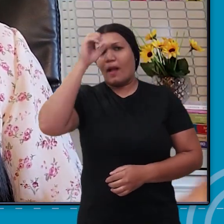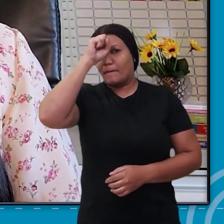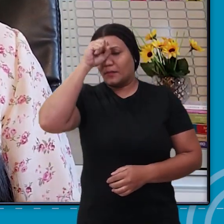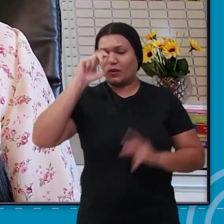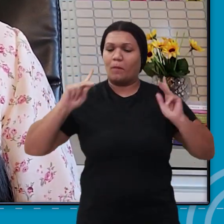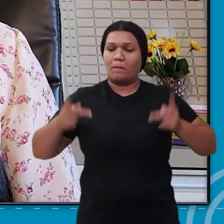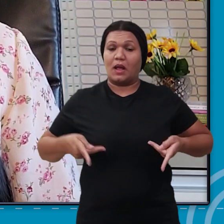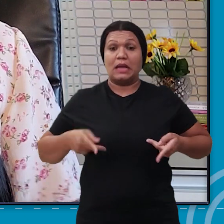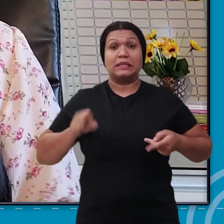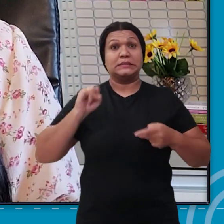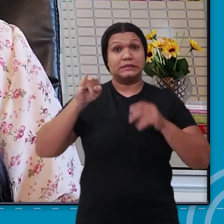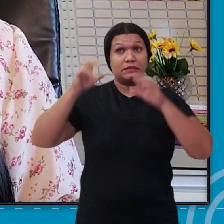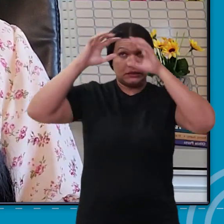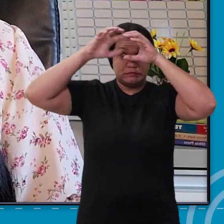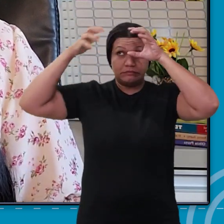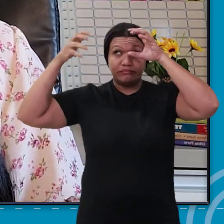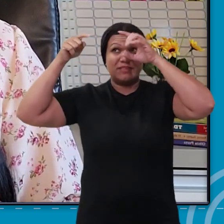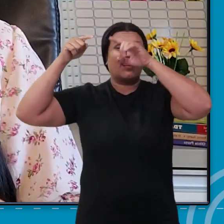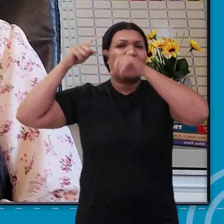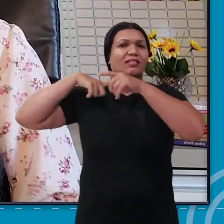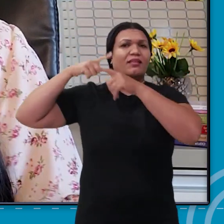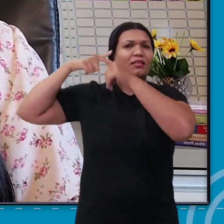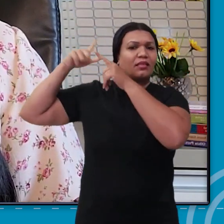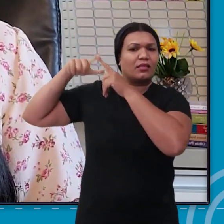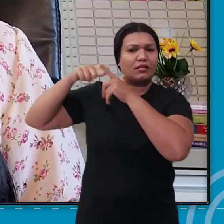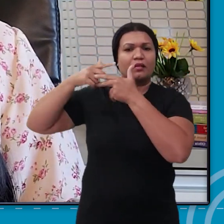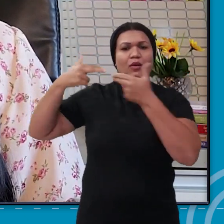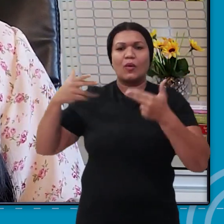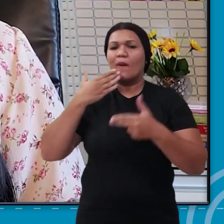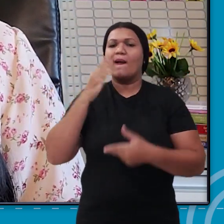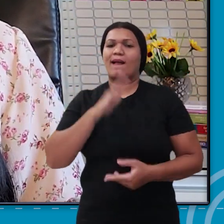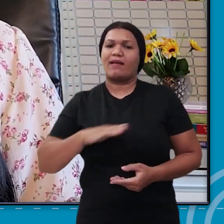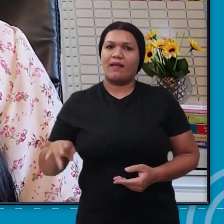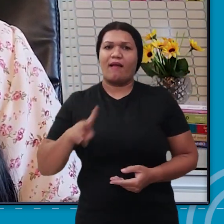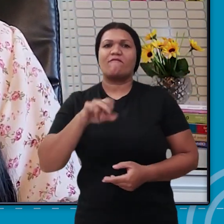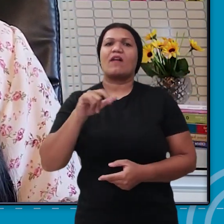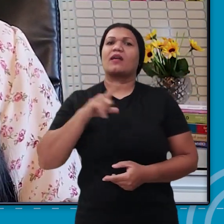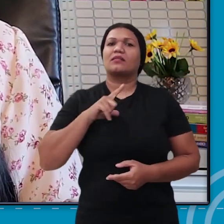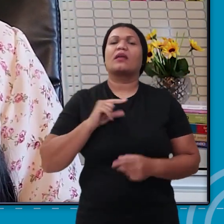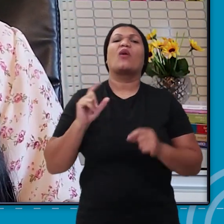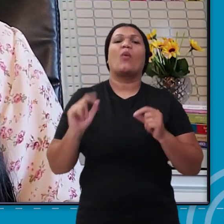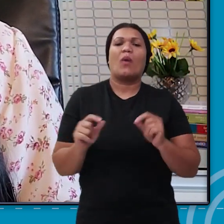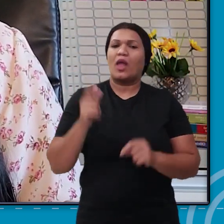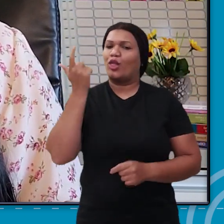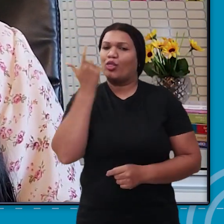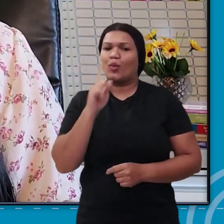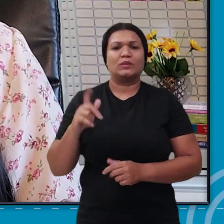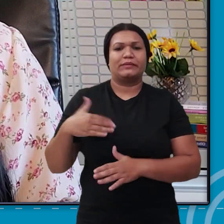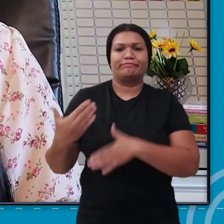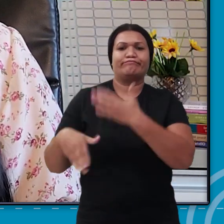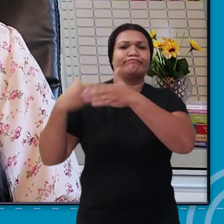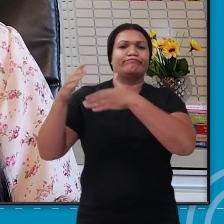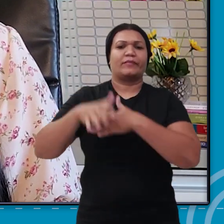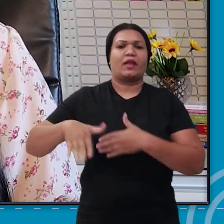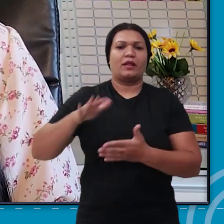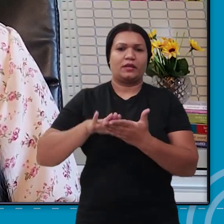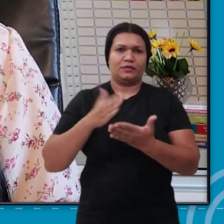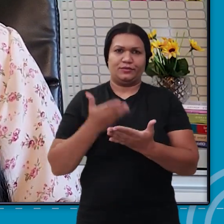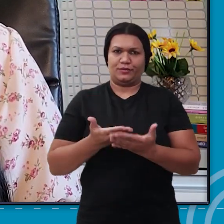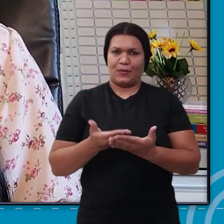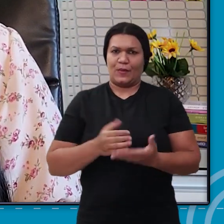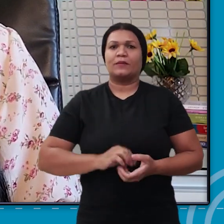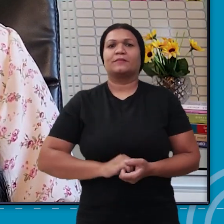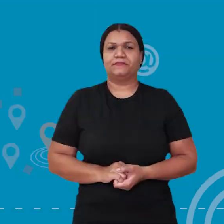aprendizagem humana. Se essa parte está comprometida, a criança terá, sim, um baixo rendimento